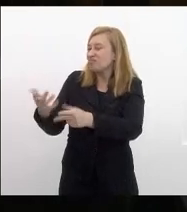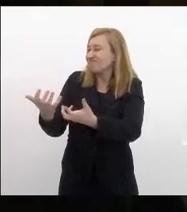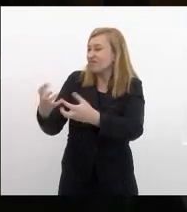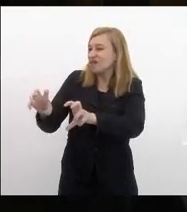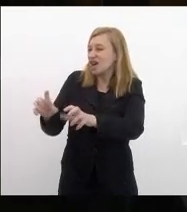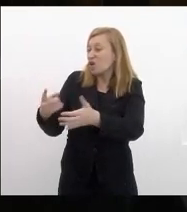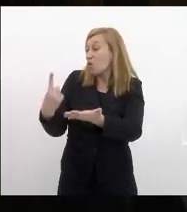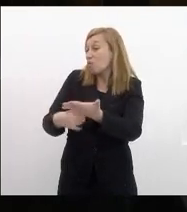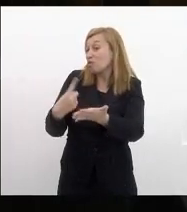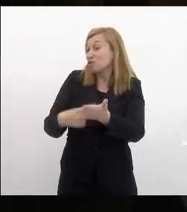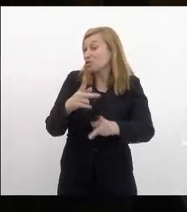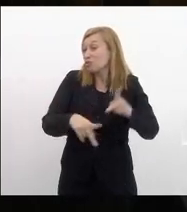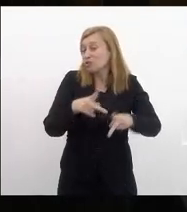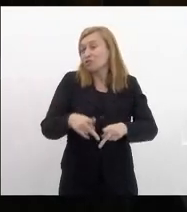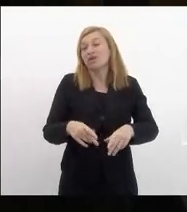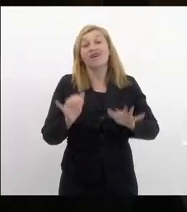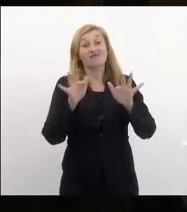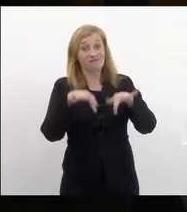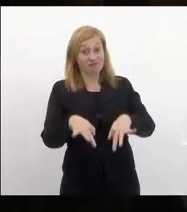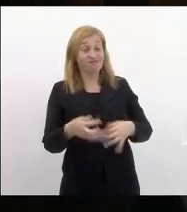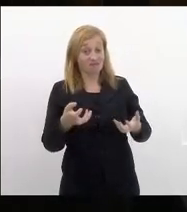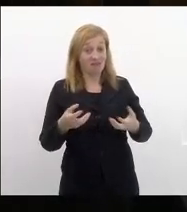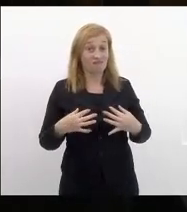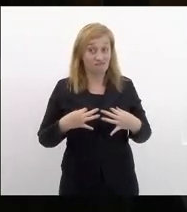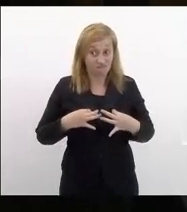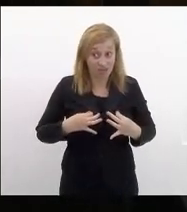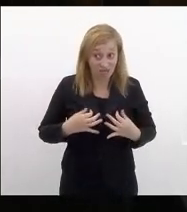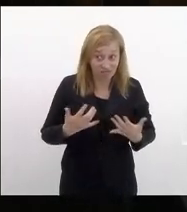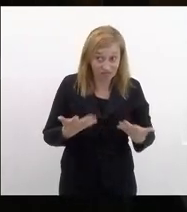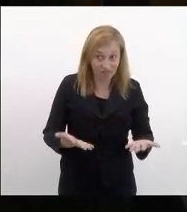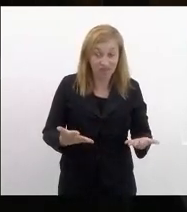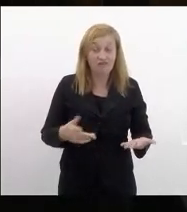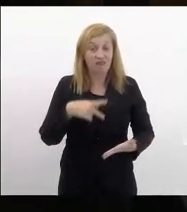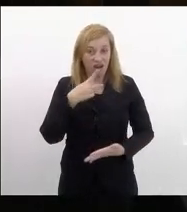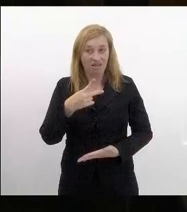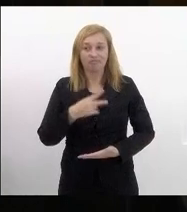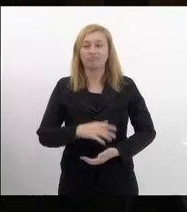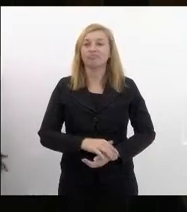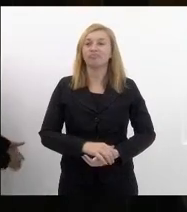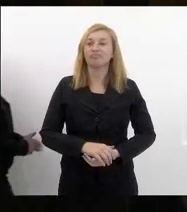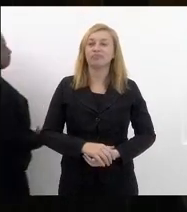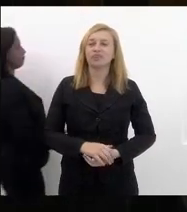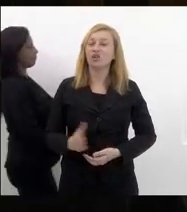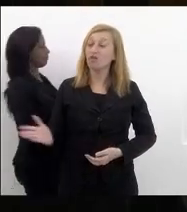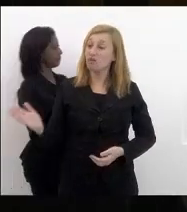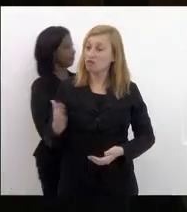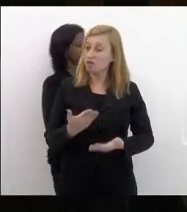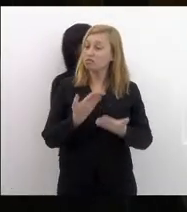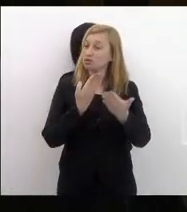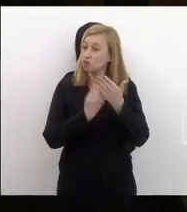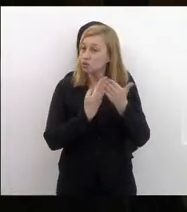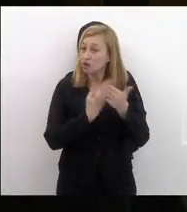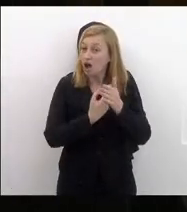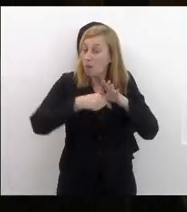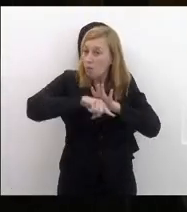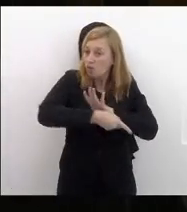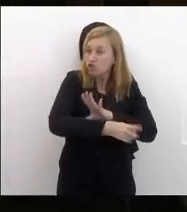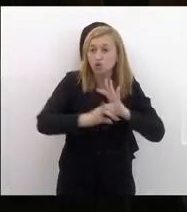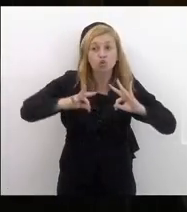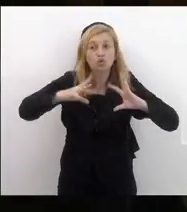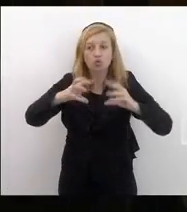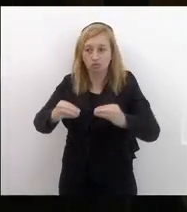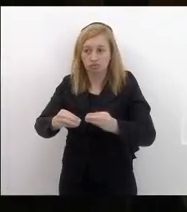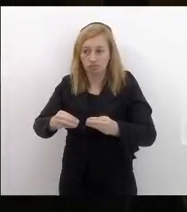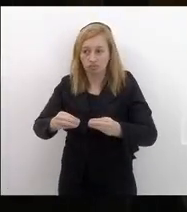enfim quero aqui me colocar novamente à disposição e dizer vamos estudar a fundo tudo isso